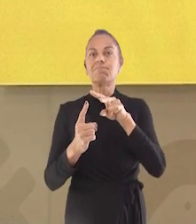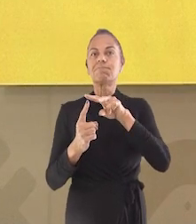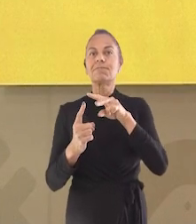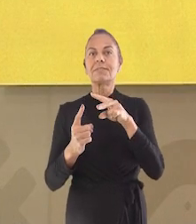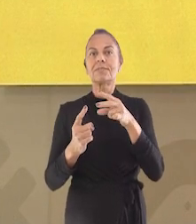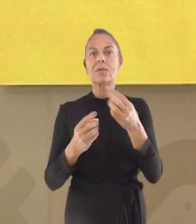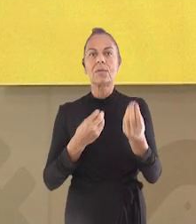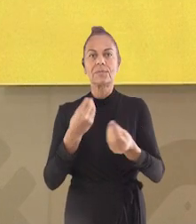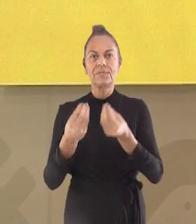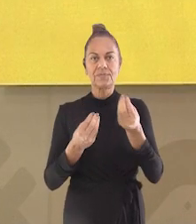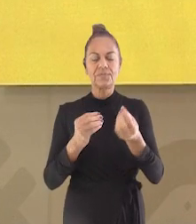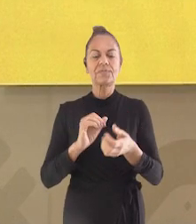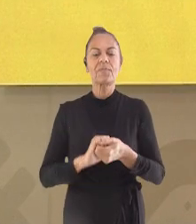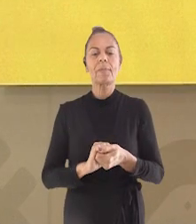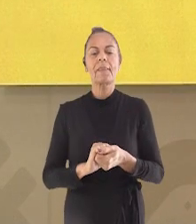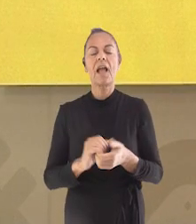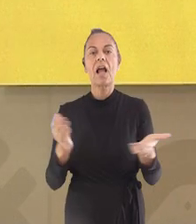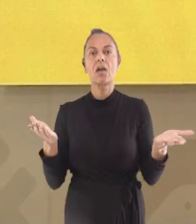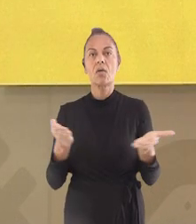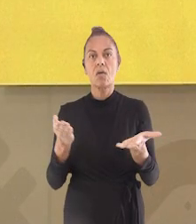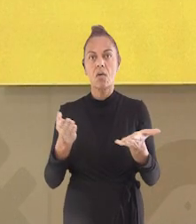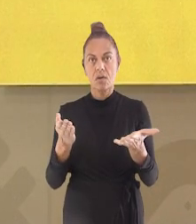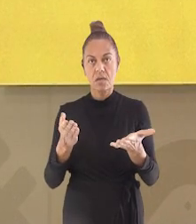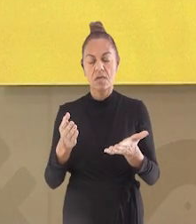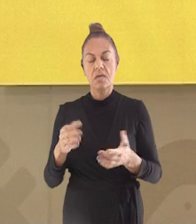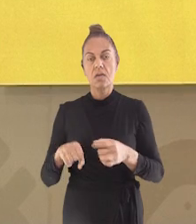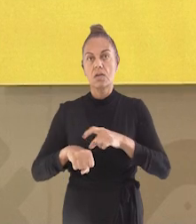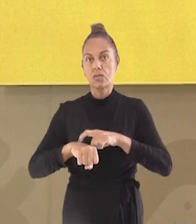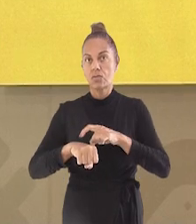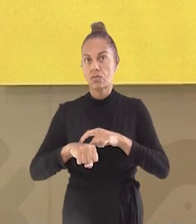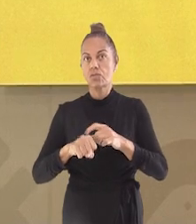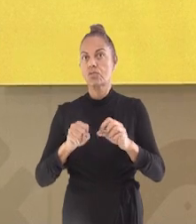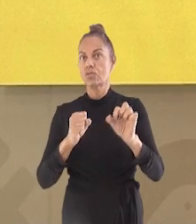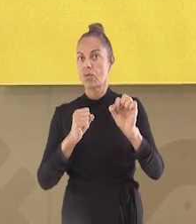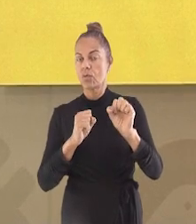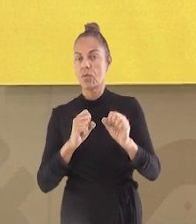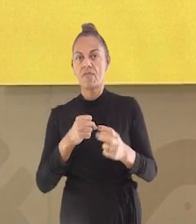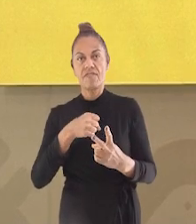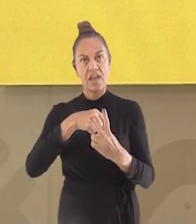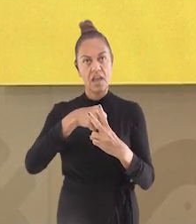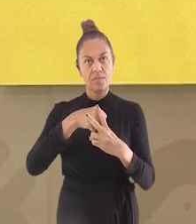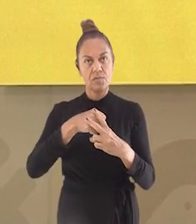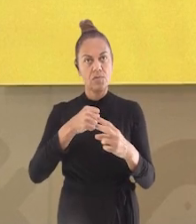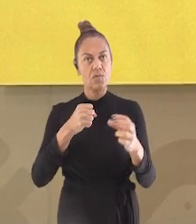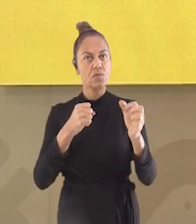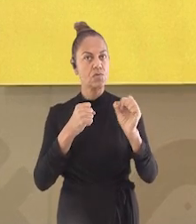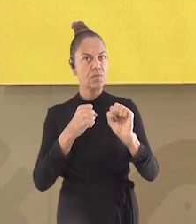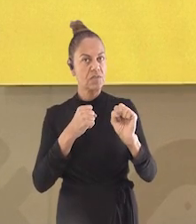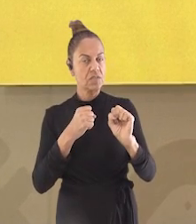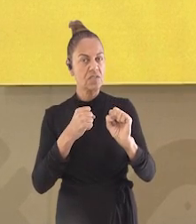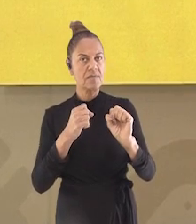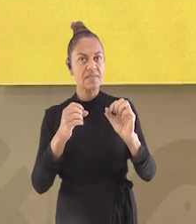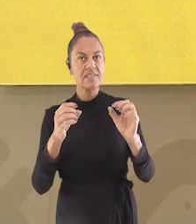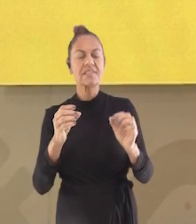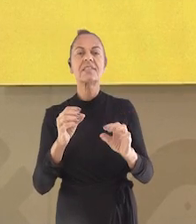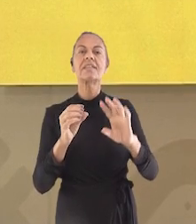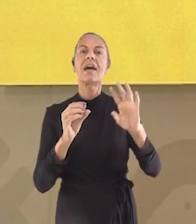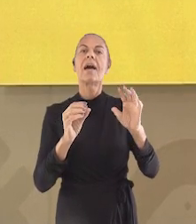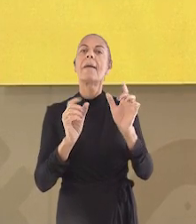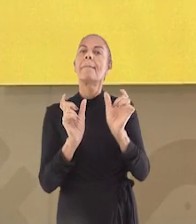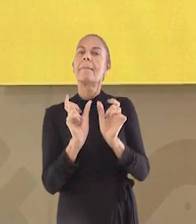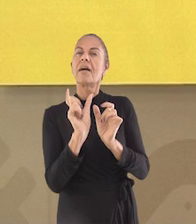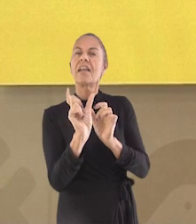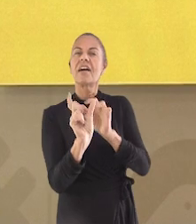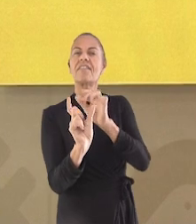Vamos ver como fazer a conjugação dos verbos. No presente do subjuntivo nós precisamos acrescentar